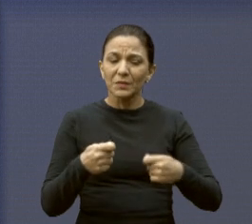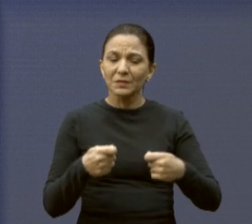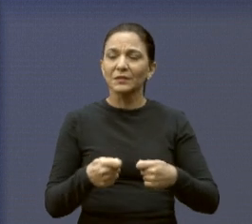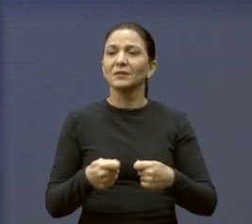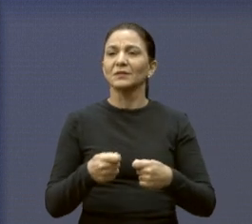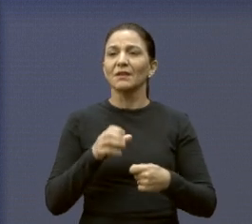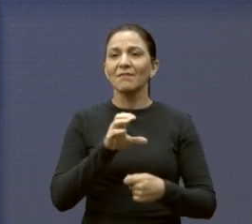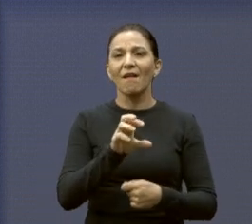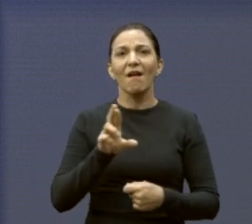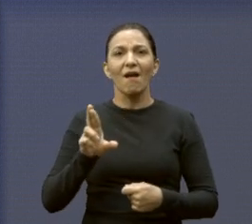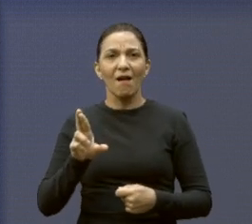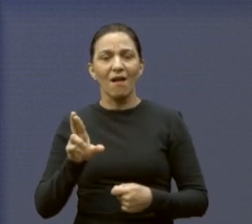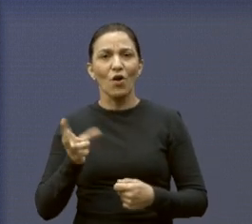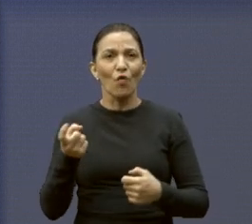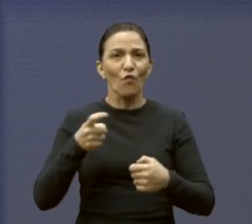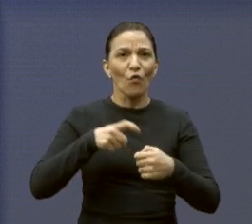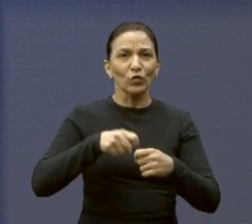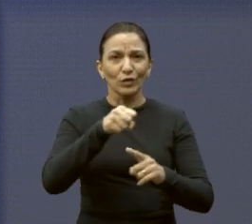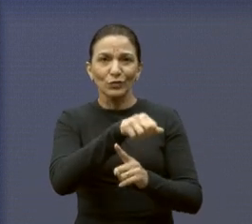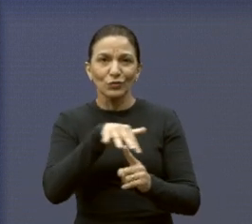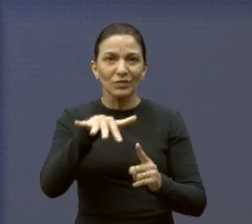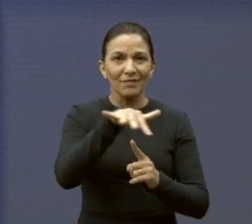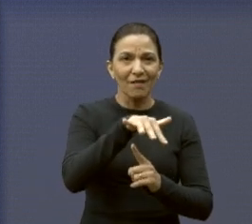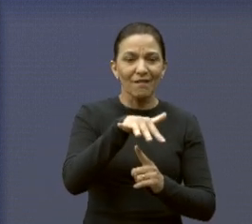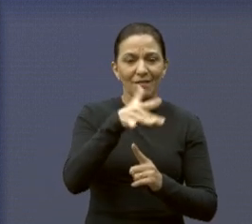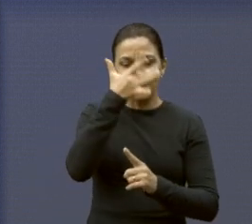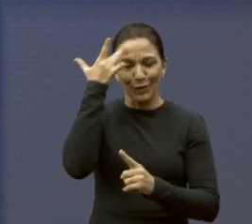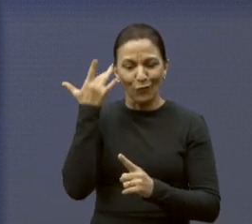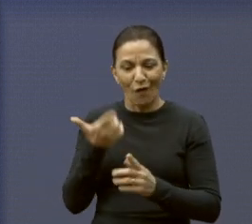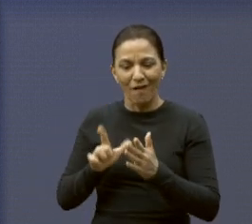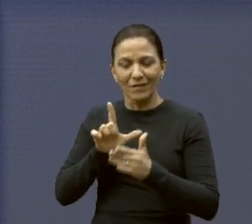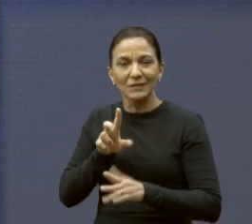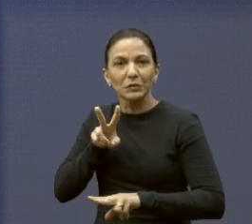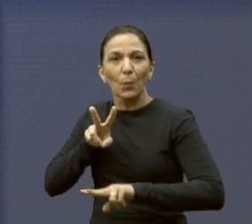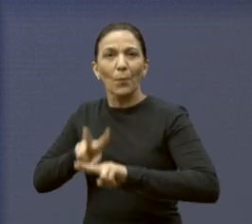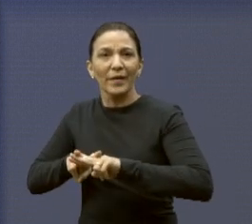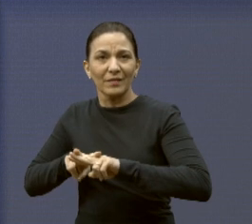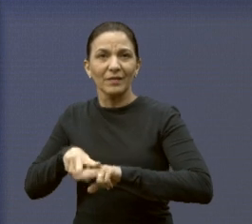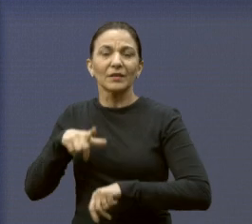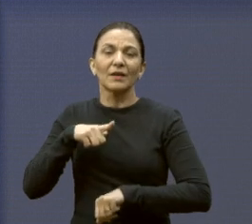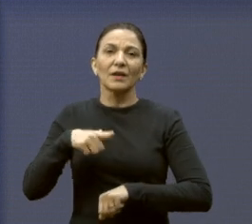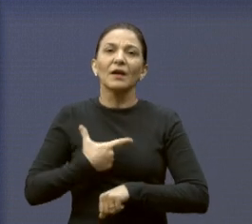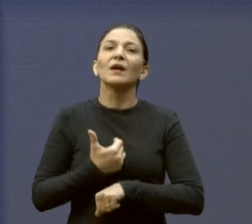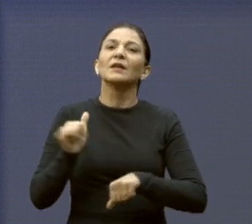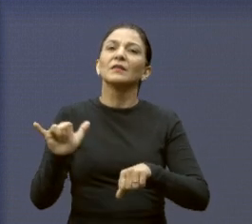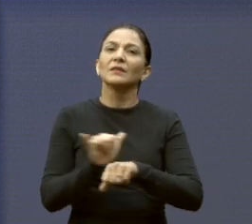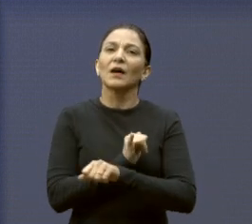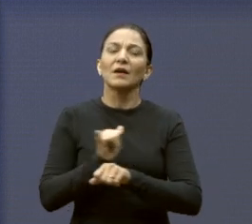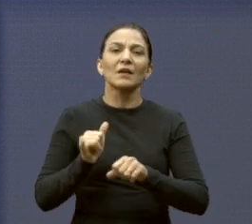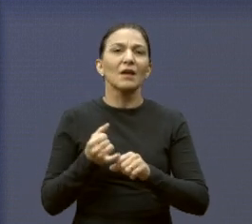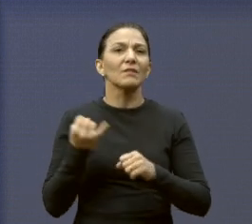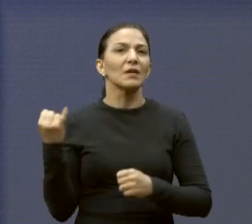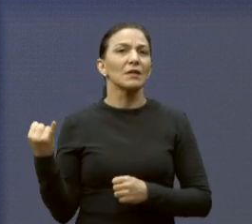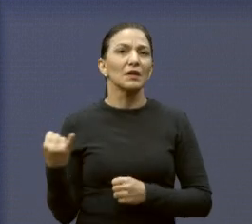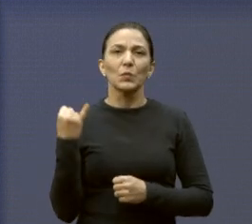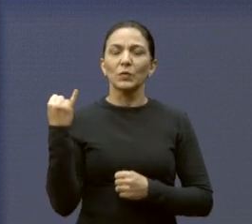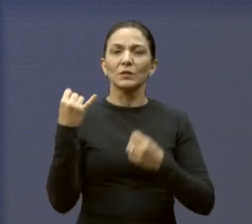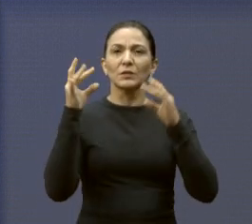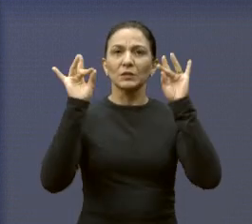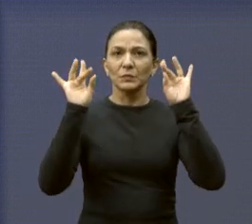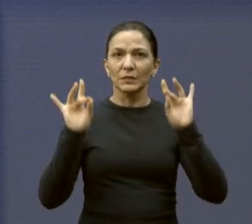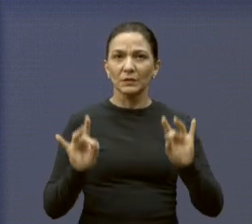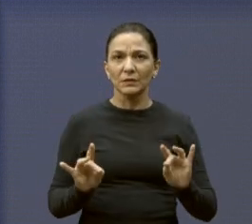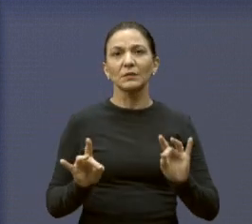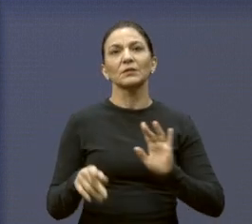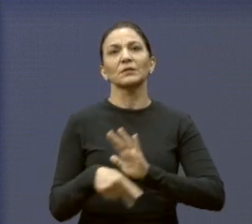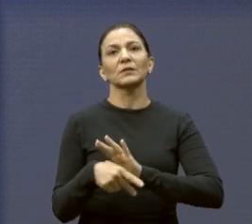contribuir para a sua reintegração na sociedade, pois terão acesso a ferramentas preciosas que poderão transformar